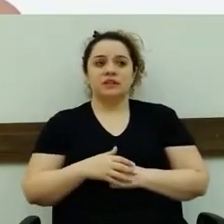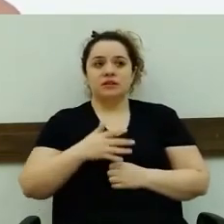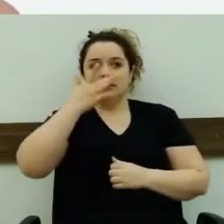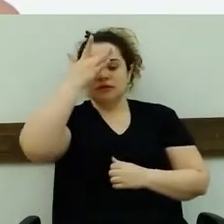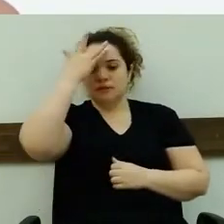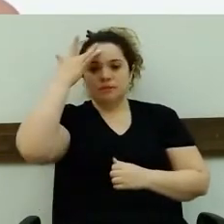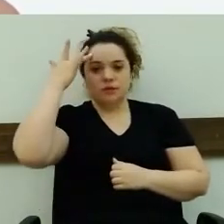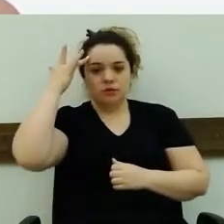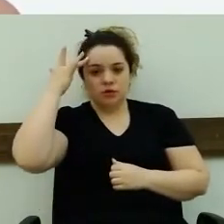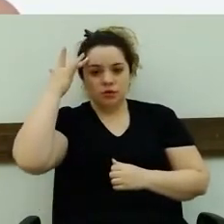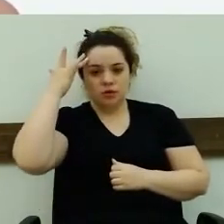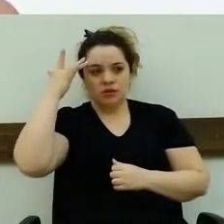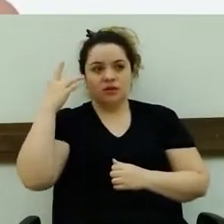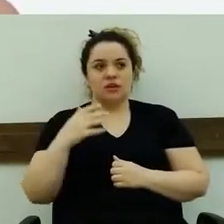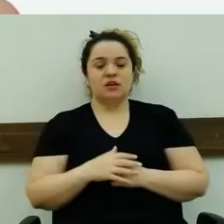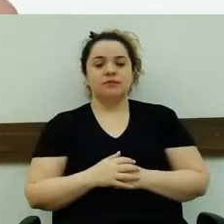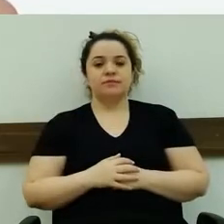que